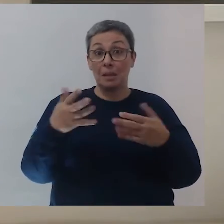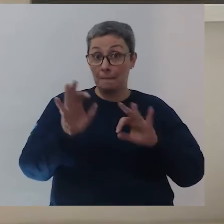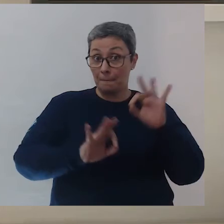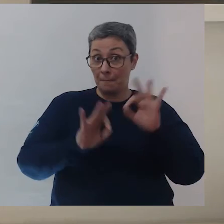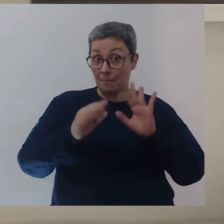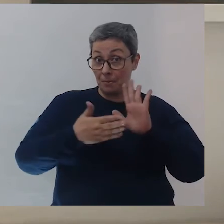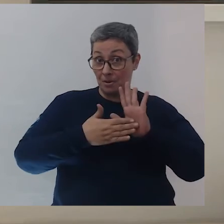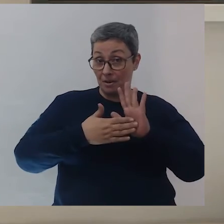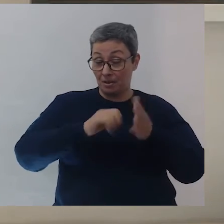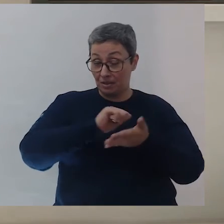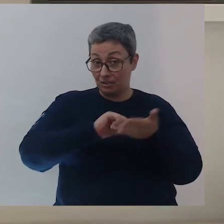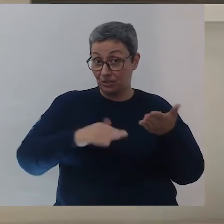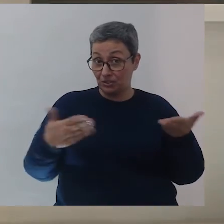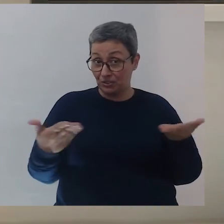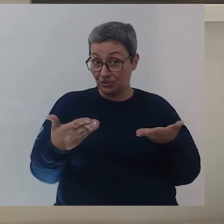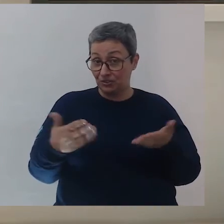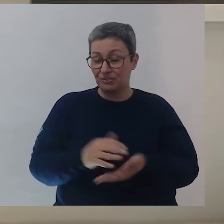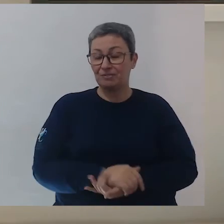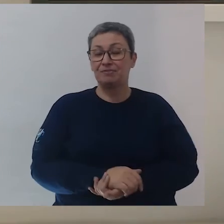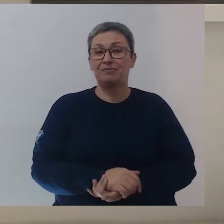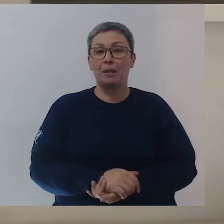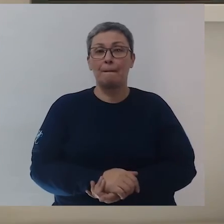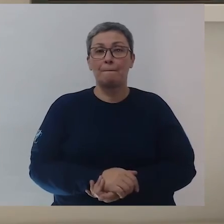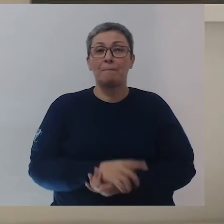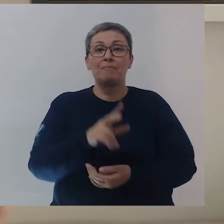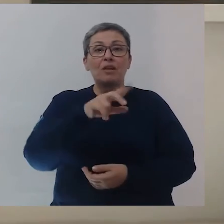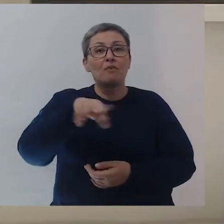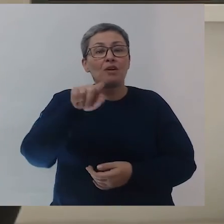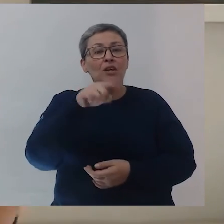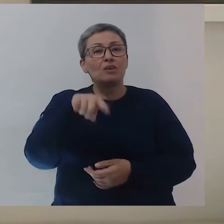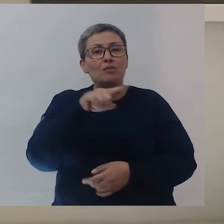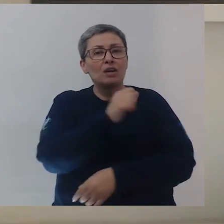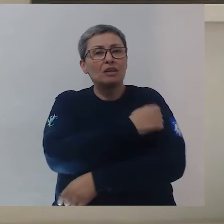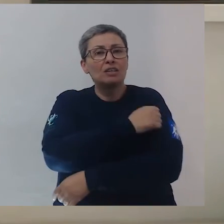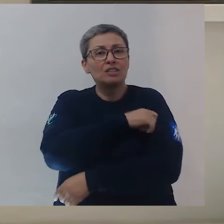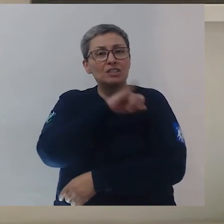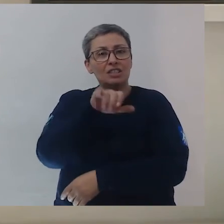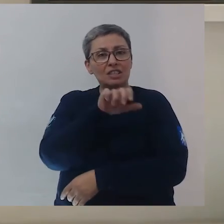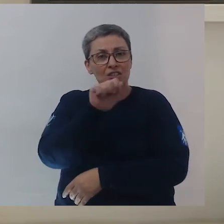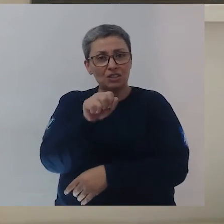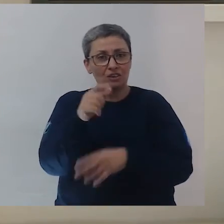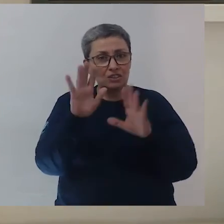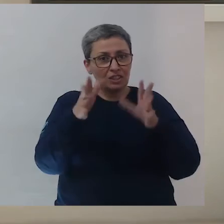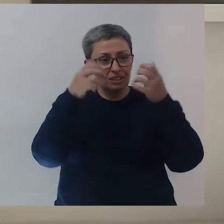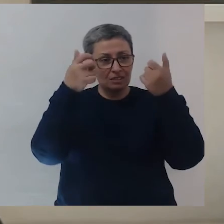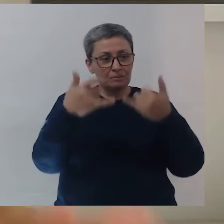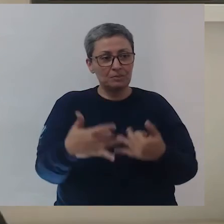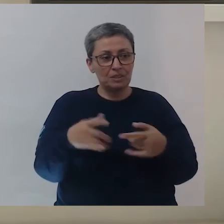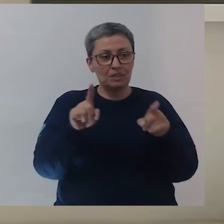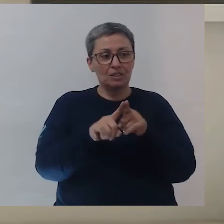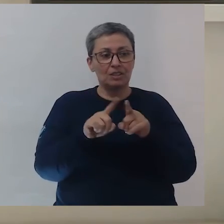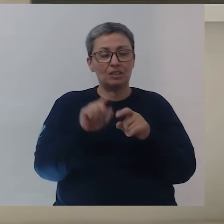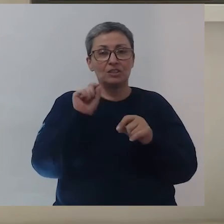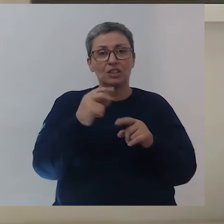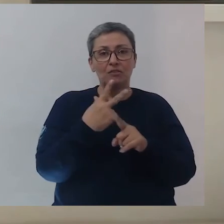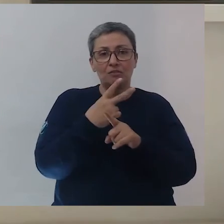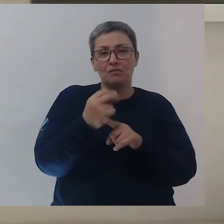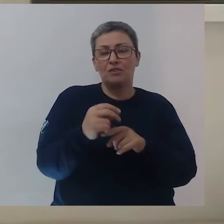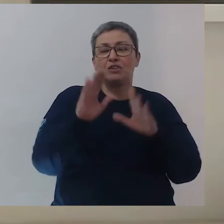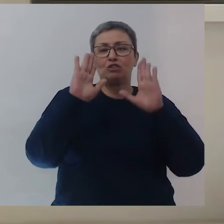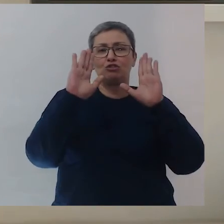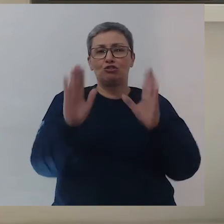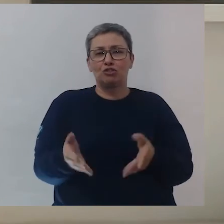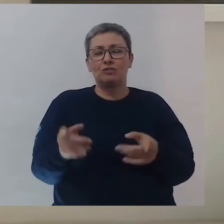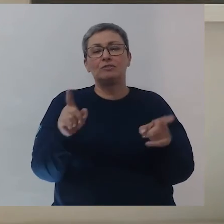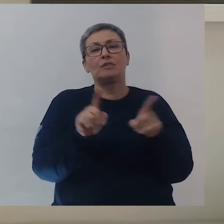Preparados para a nossa proposta de atividade de hoje? Você educando e educando a Daíja, como eu já falei, já é um grande vencedor. É uma grande